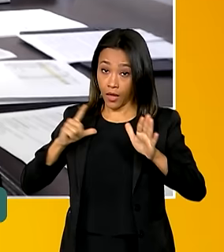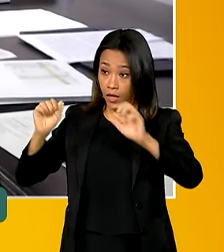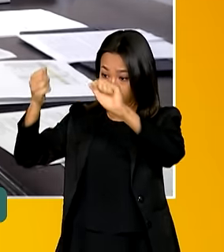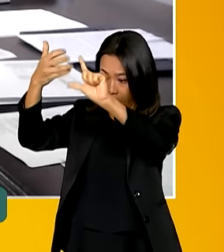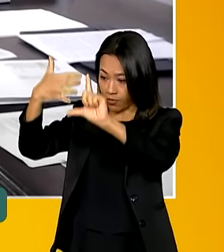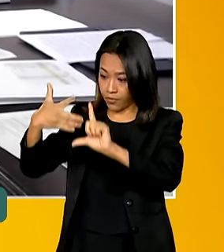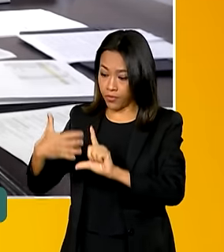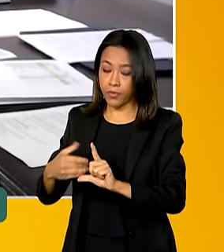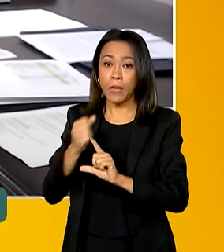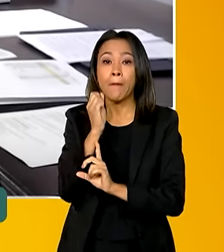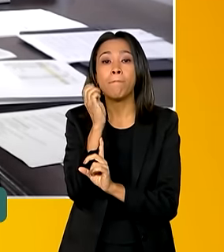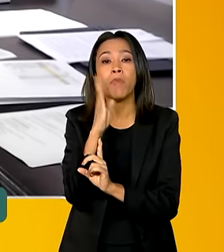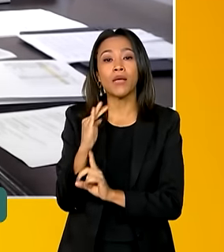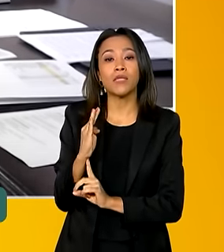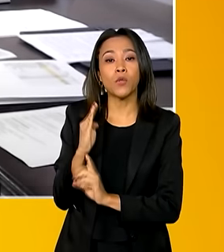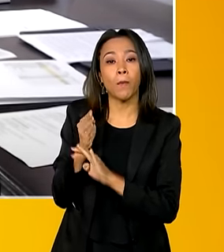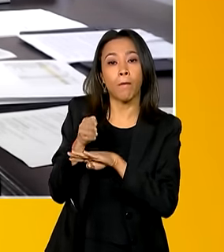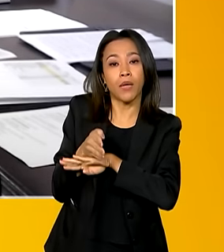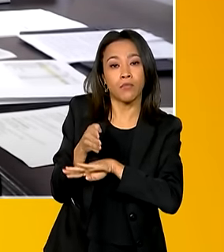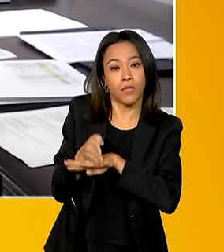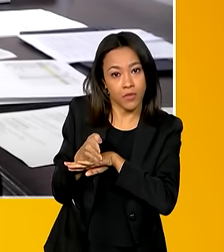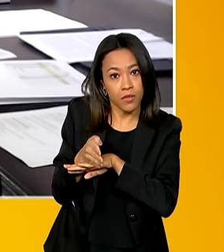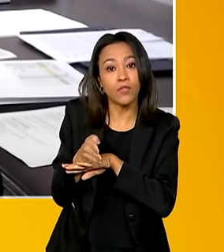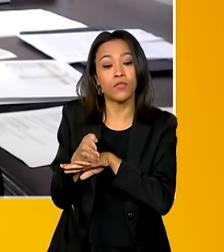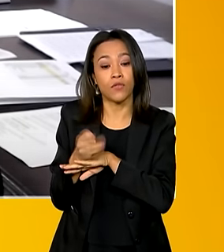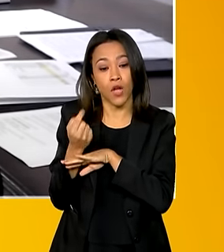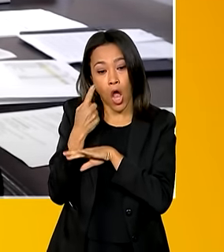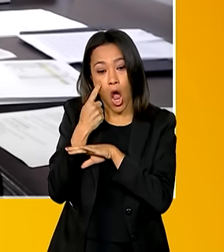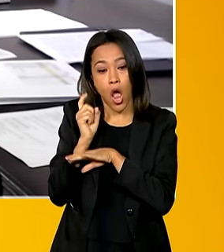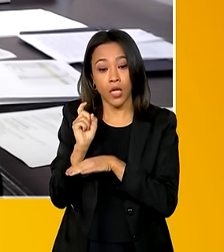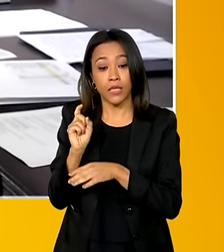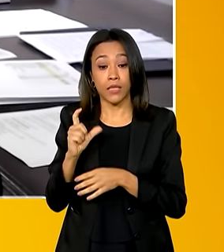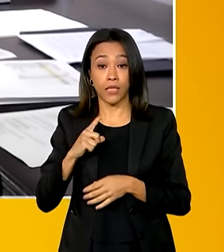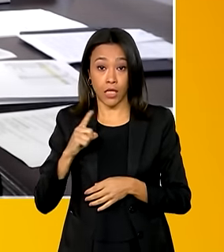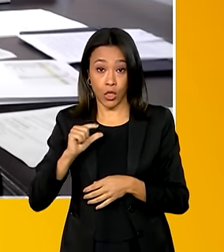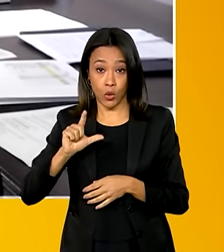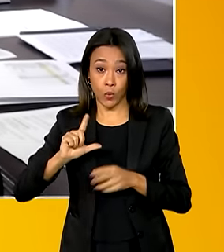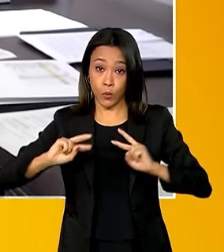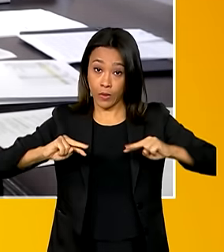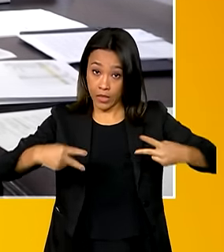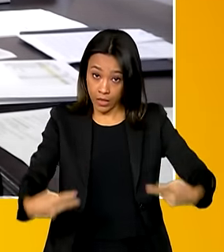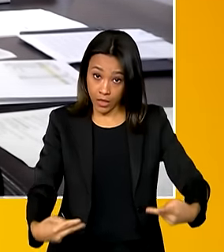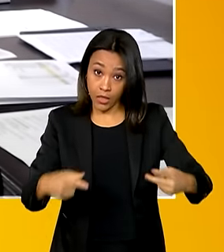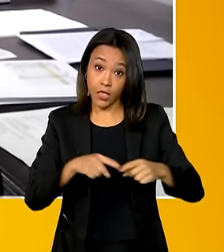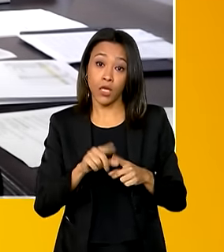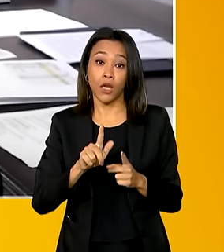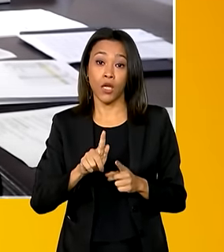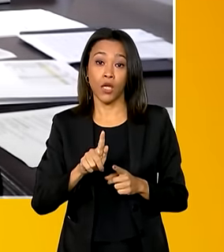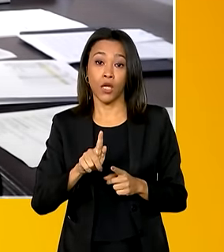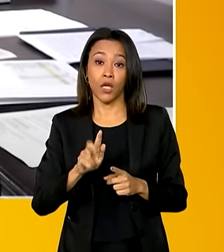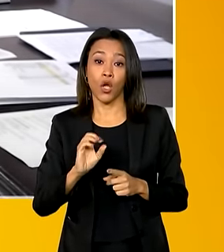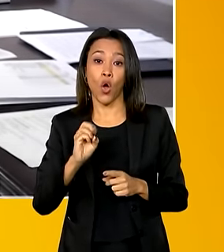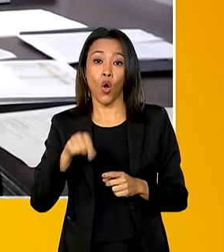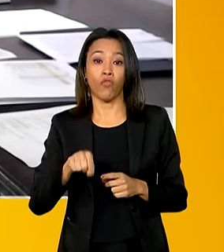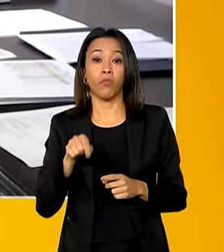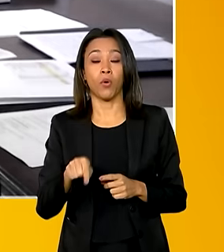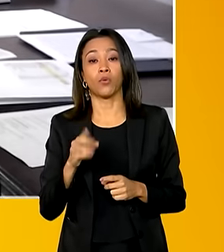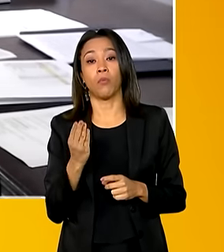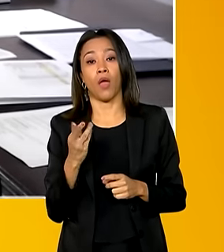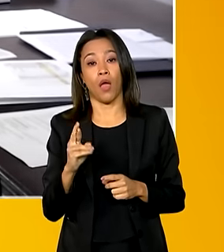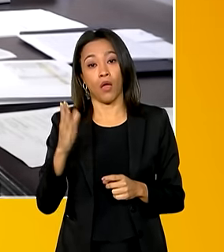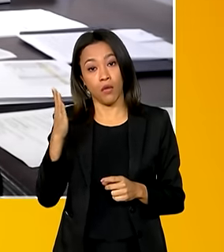Participativo. Você pode acessar pelo link gov.br barra G20 Social